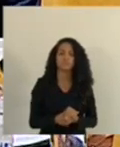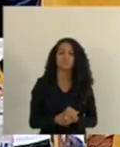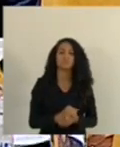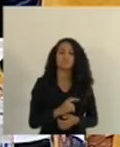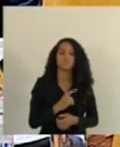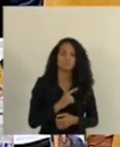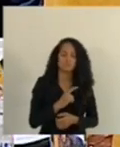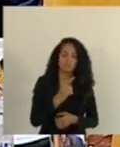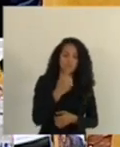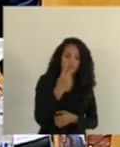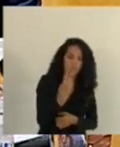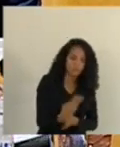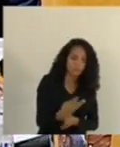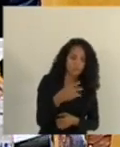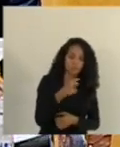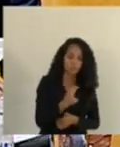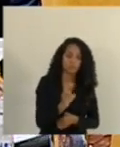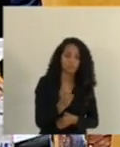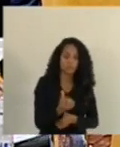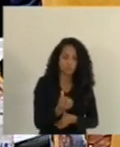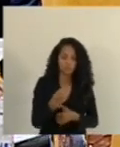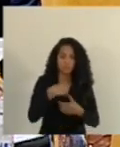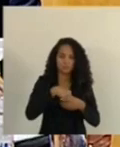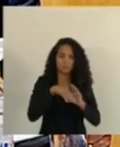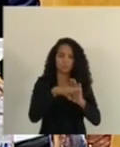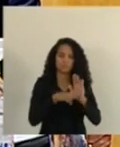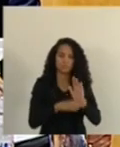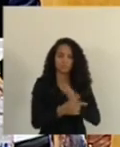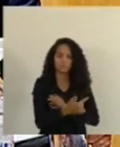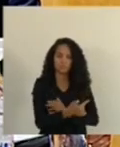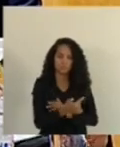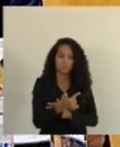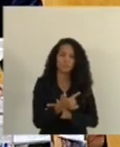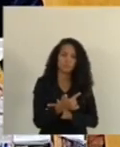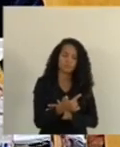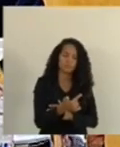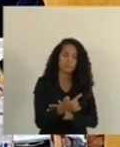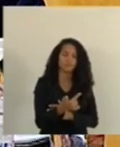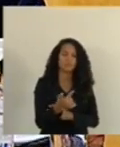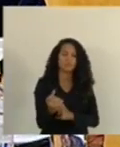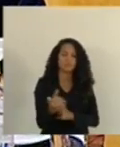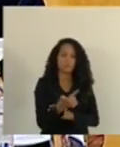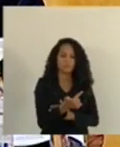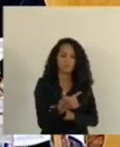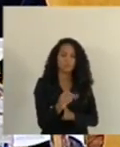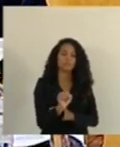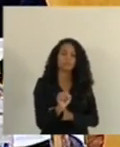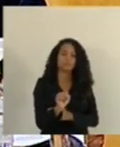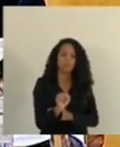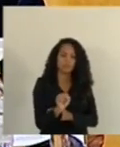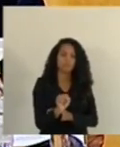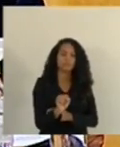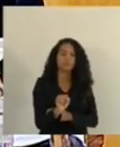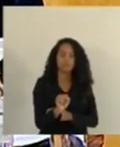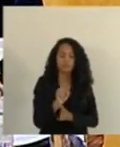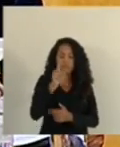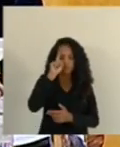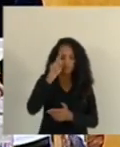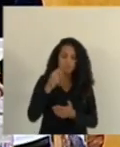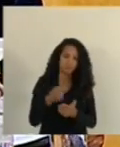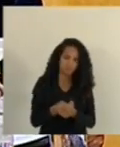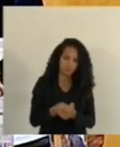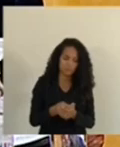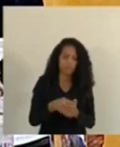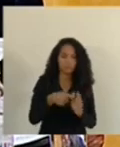Parecer 356, que é o vigésimo sétimo item da pauta, assim como o vigésimo oitavo. Também, eu determino que os